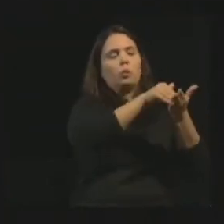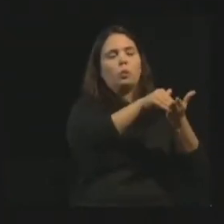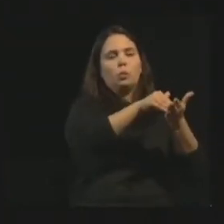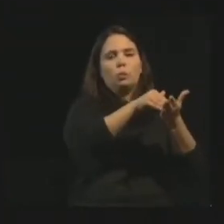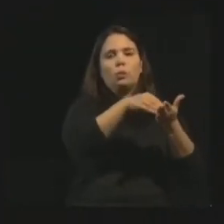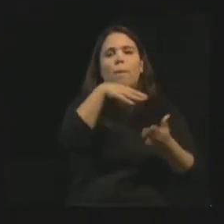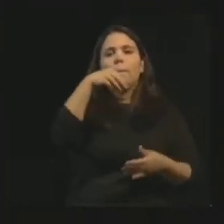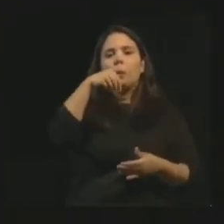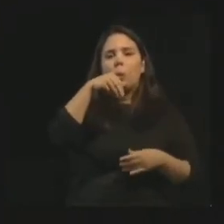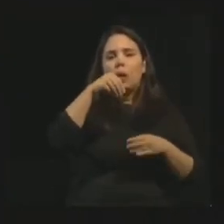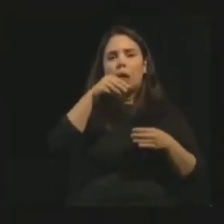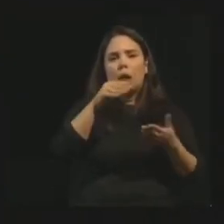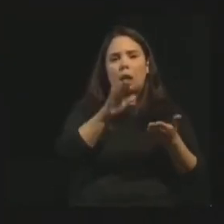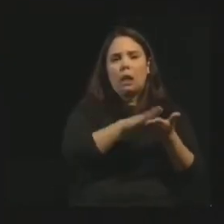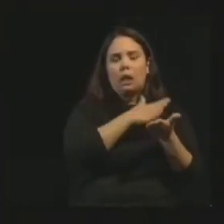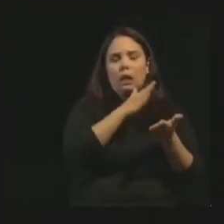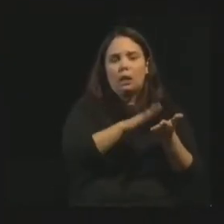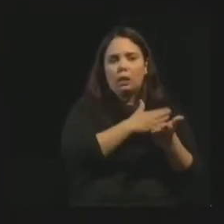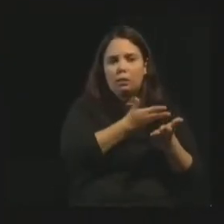empoeiradas.